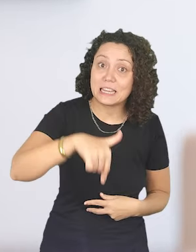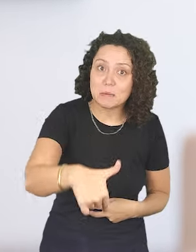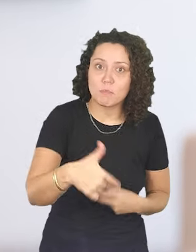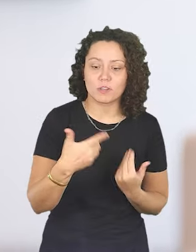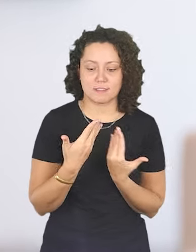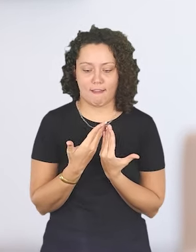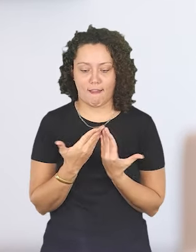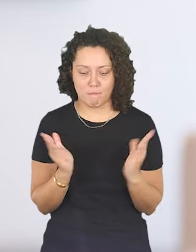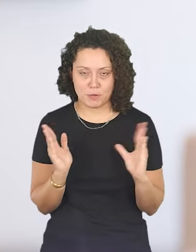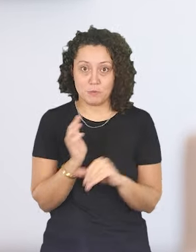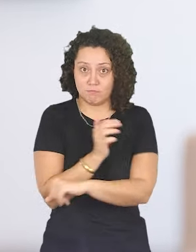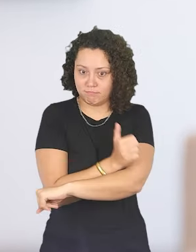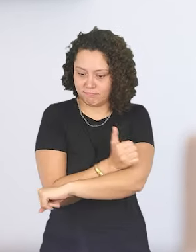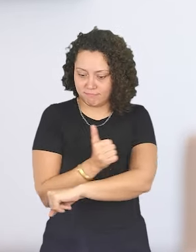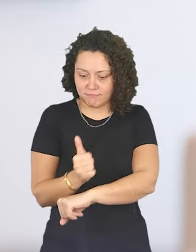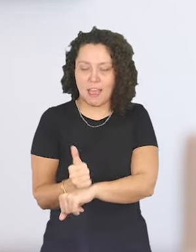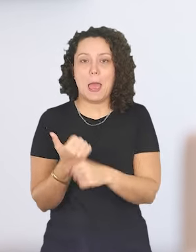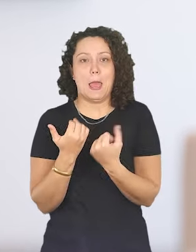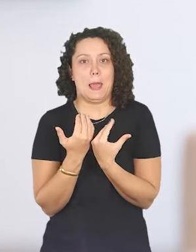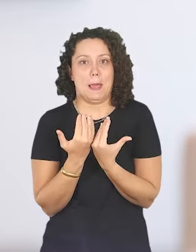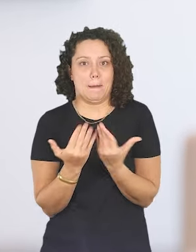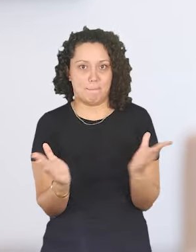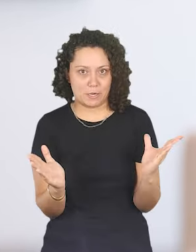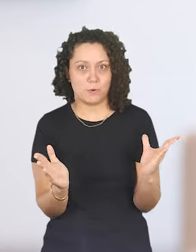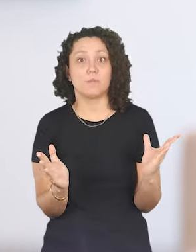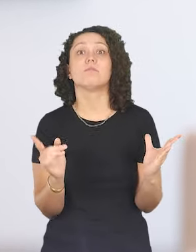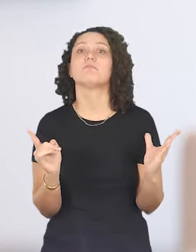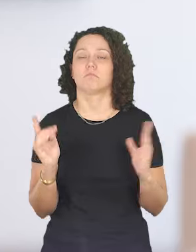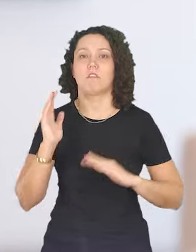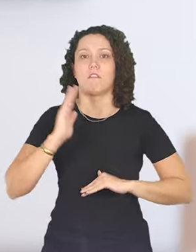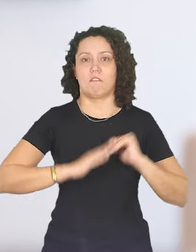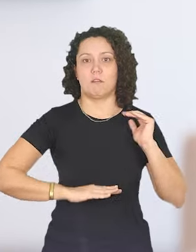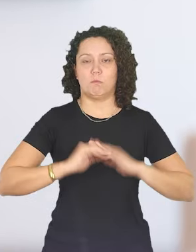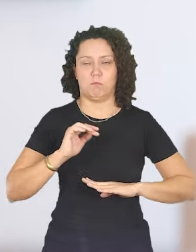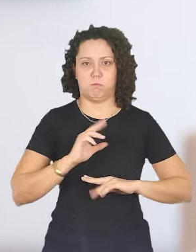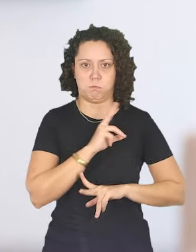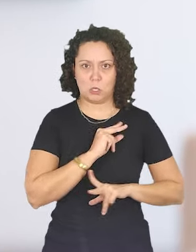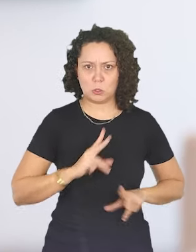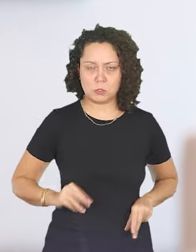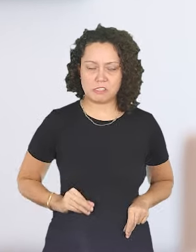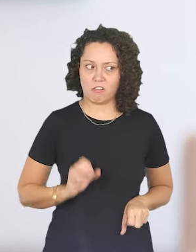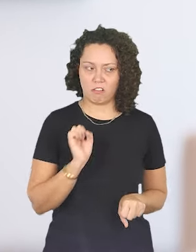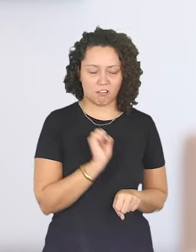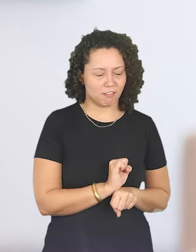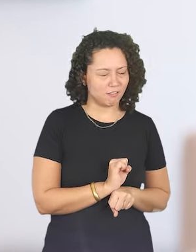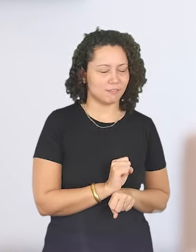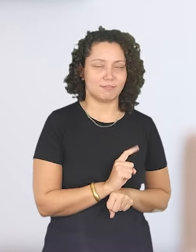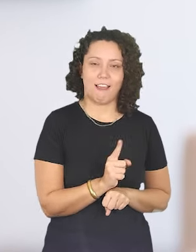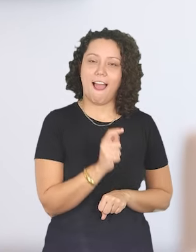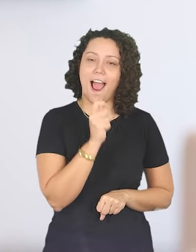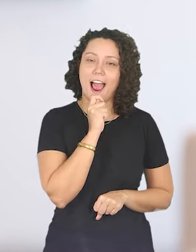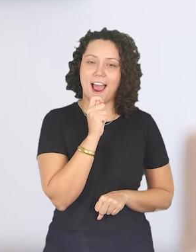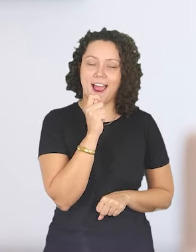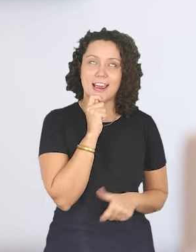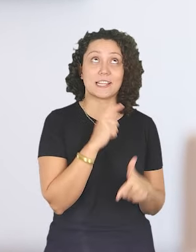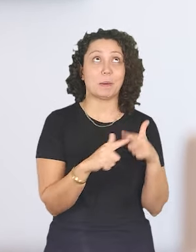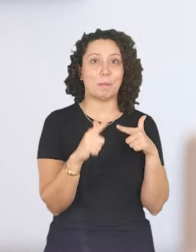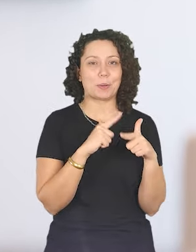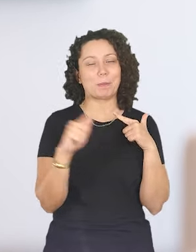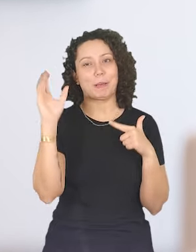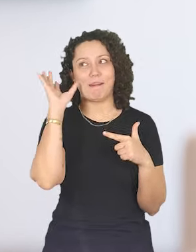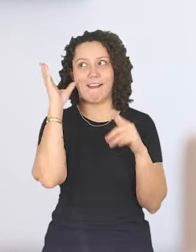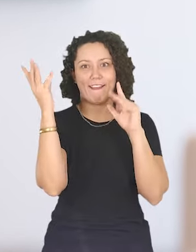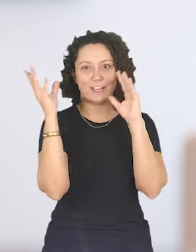depois que a exposição abre, né, para o público, o produtor continua resolvendo uma série de